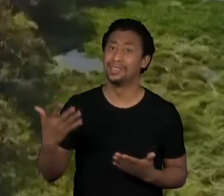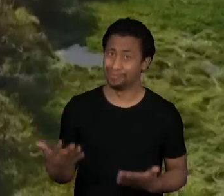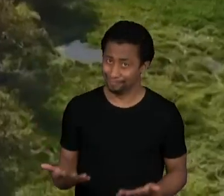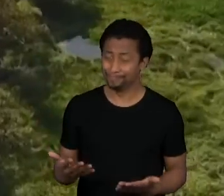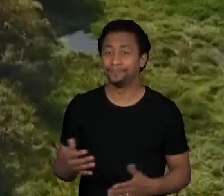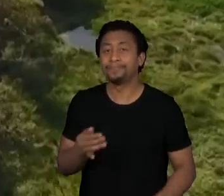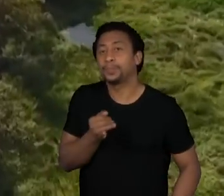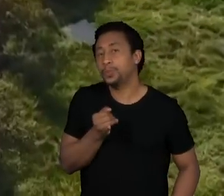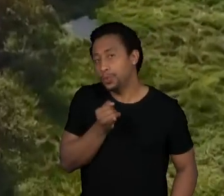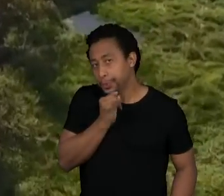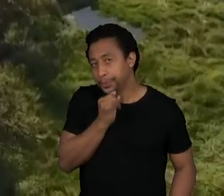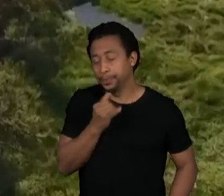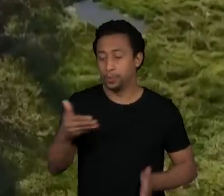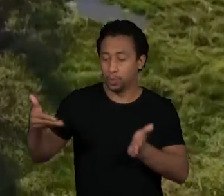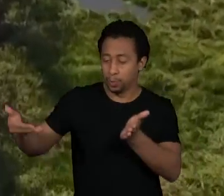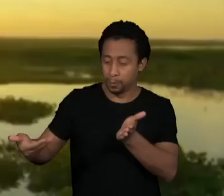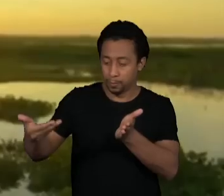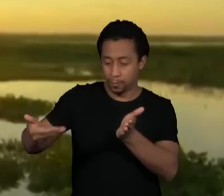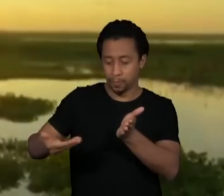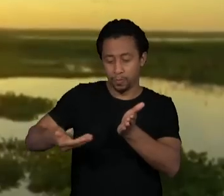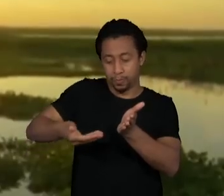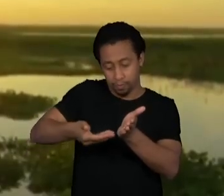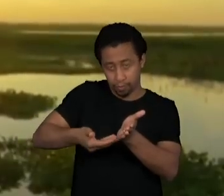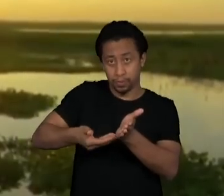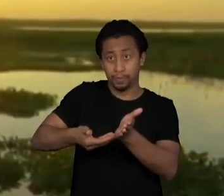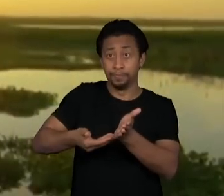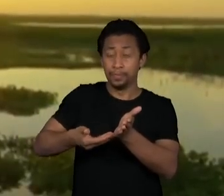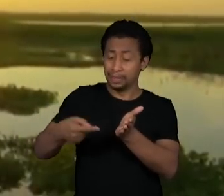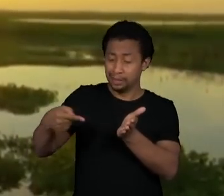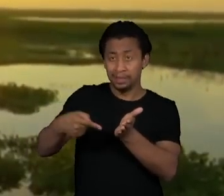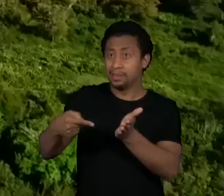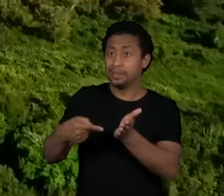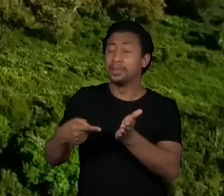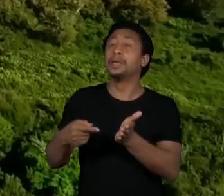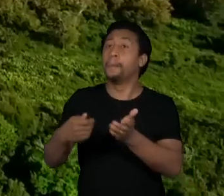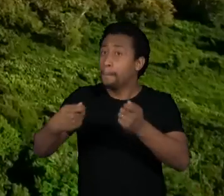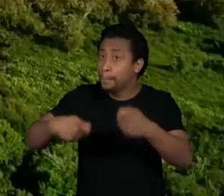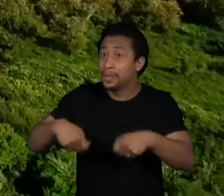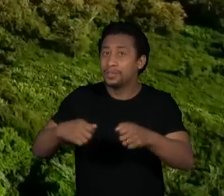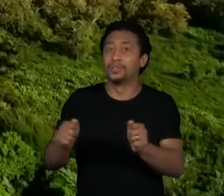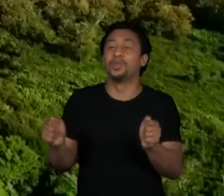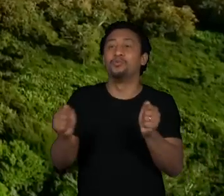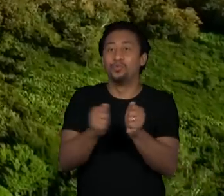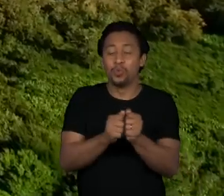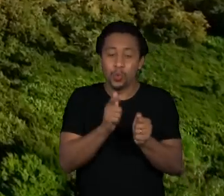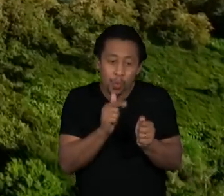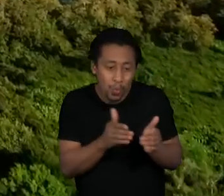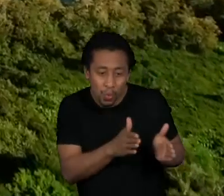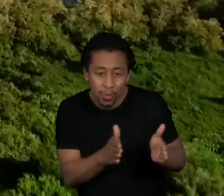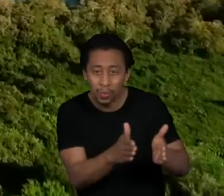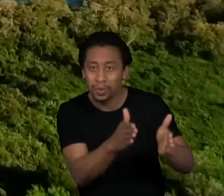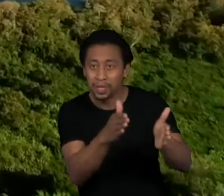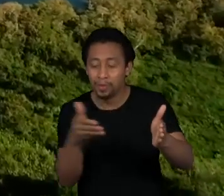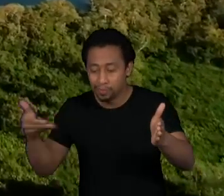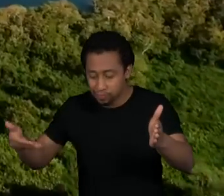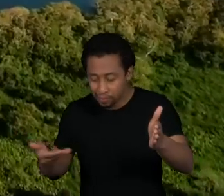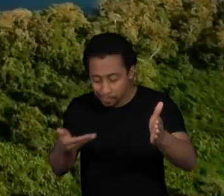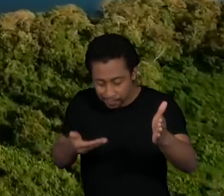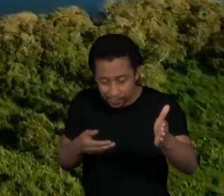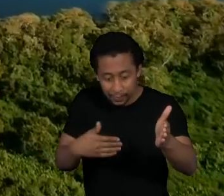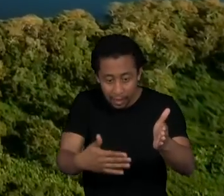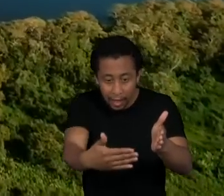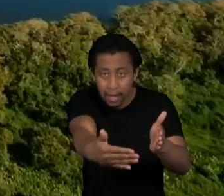o Porto não faz sentido sem a hidrovia. E, por consequência, você vai somando essas pequenas